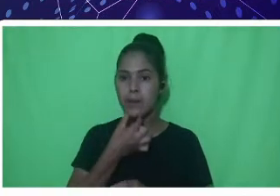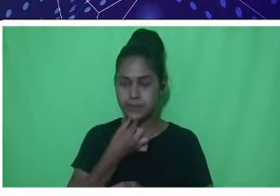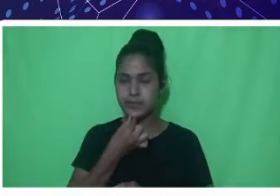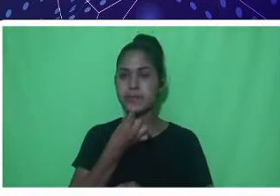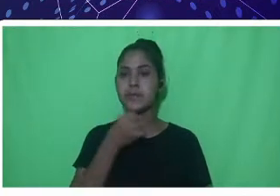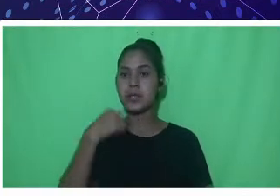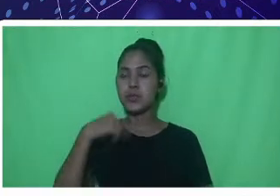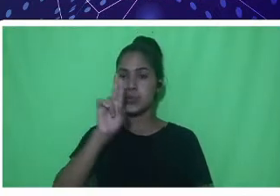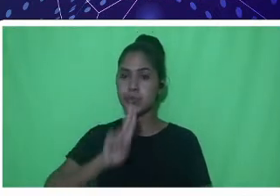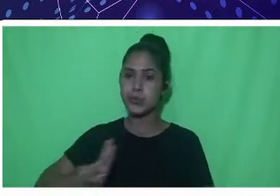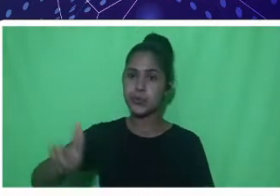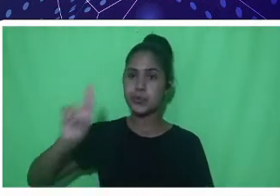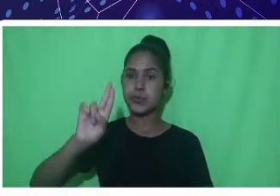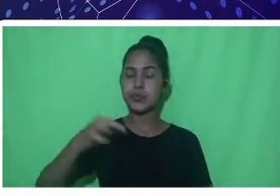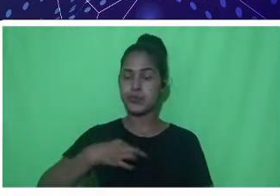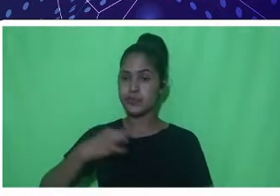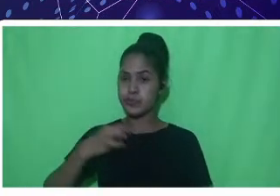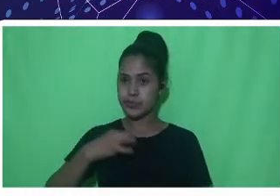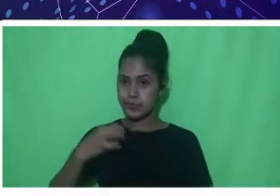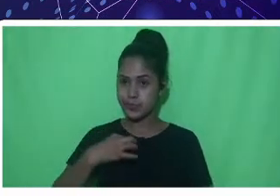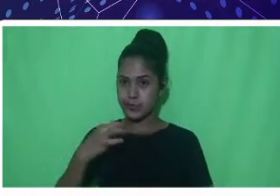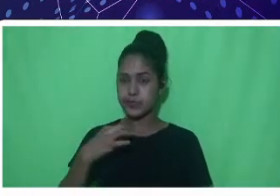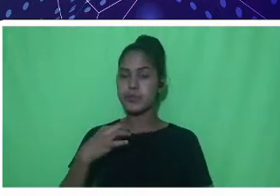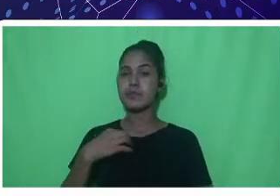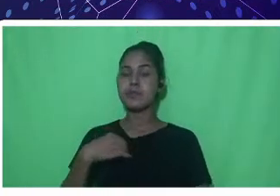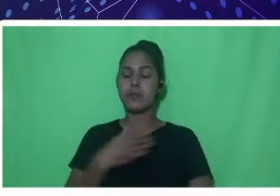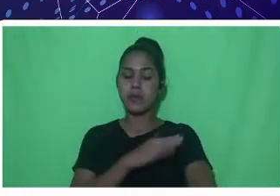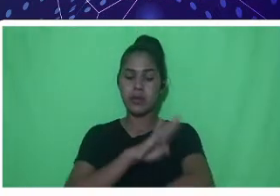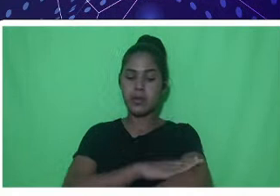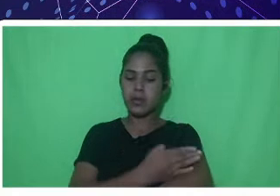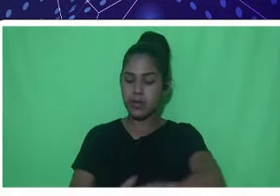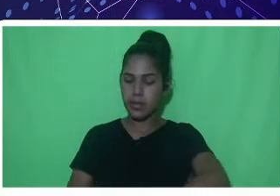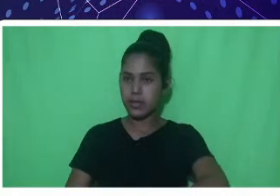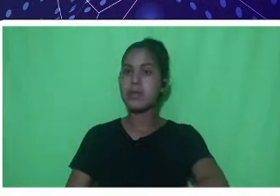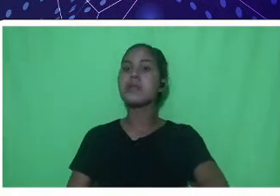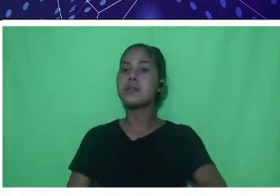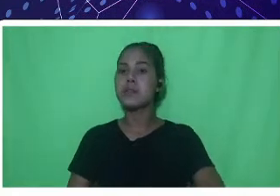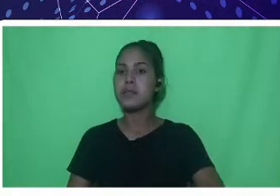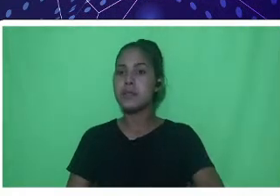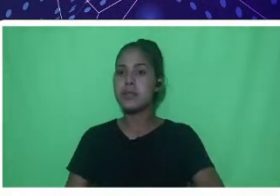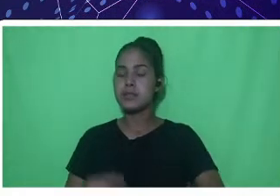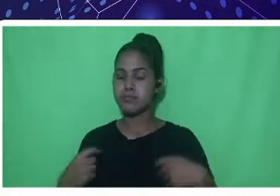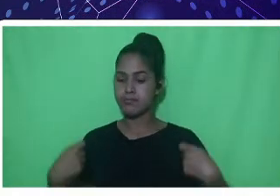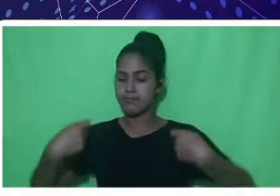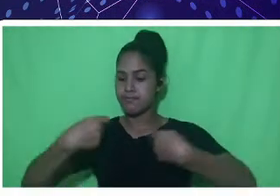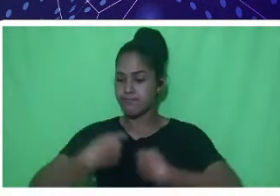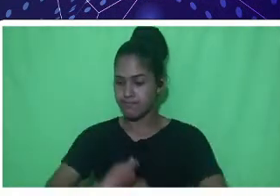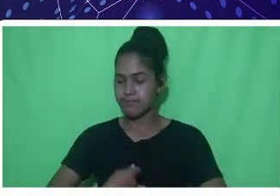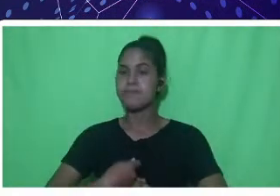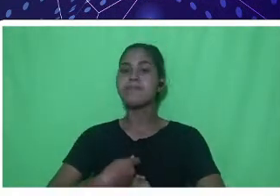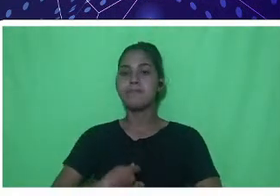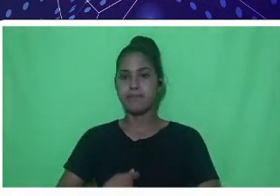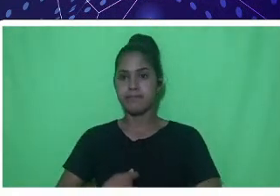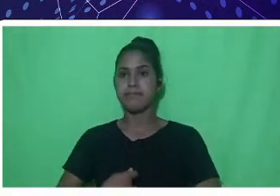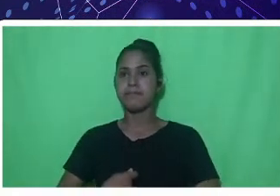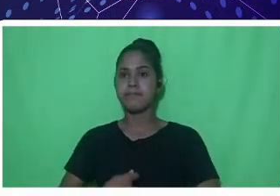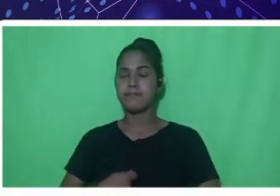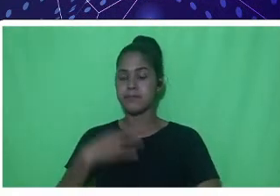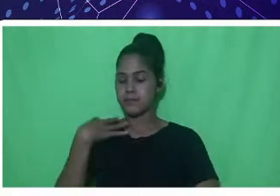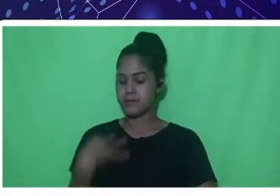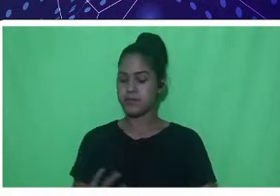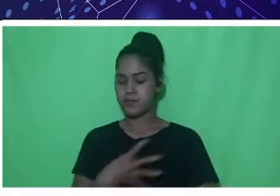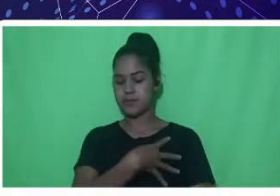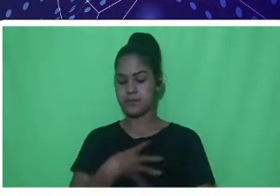com uma camisa, camiseta branca por baixo, sobreposta por uma camisa xadrez, né? Nas cores